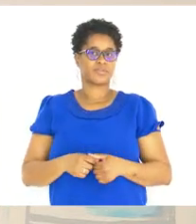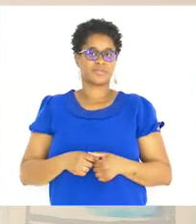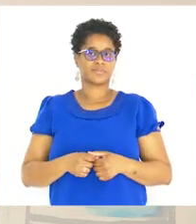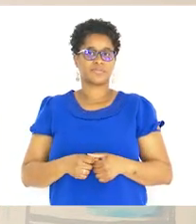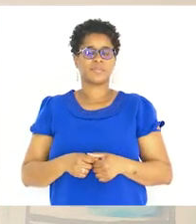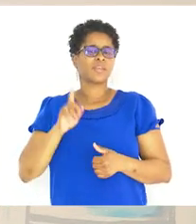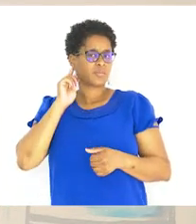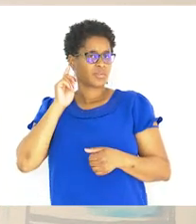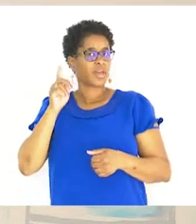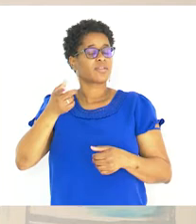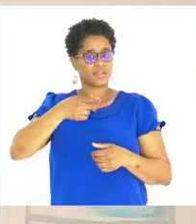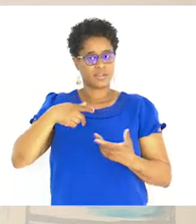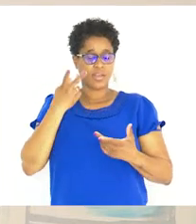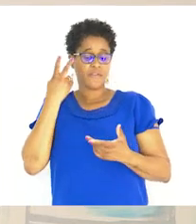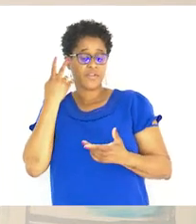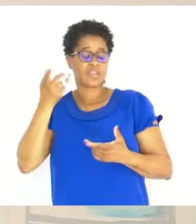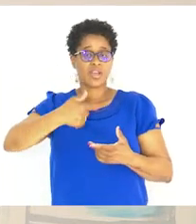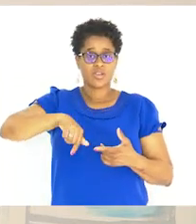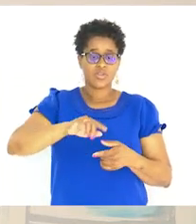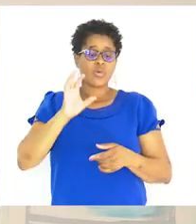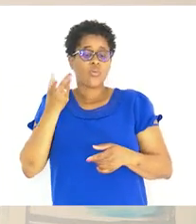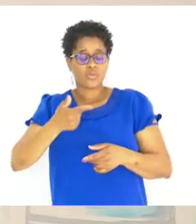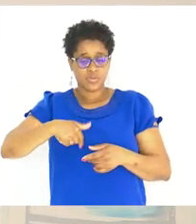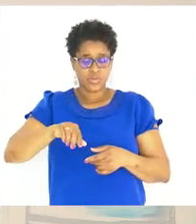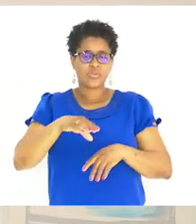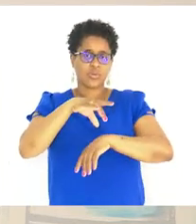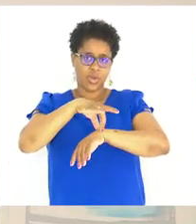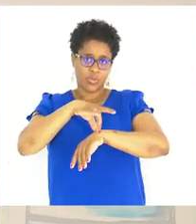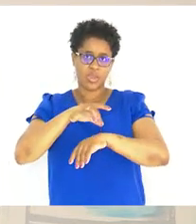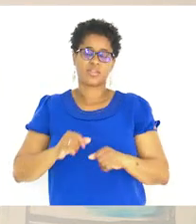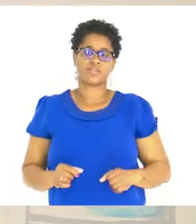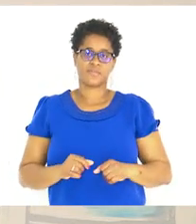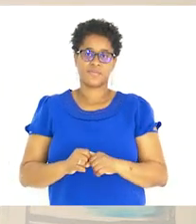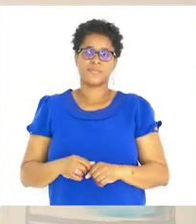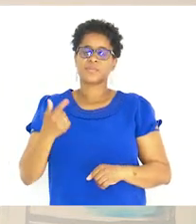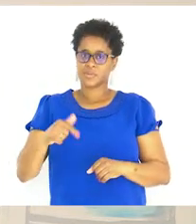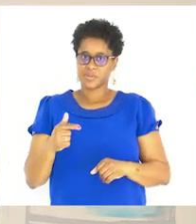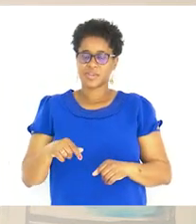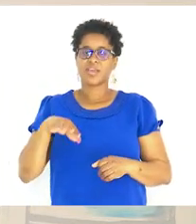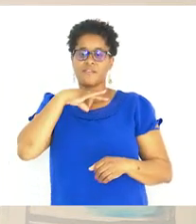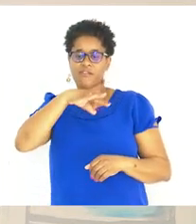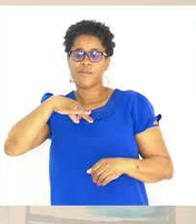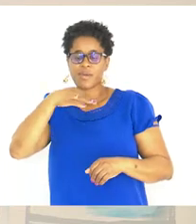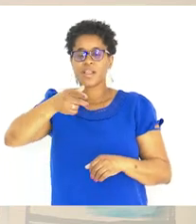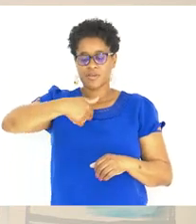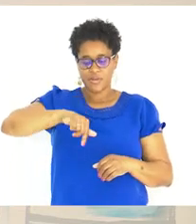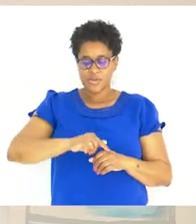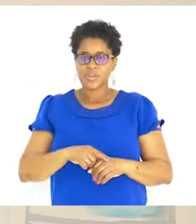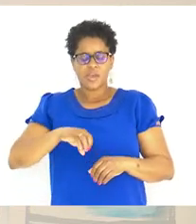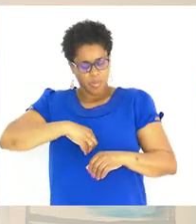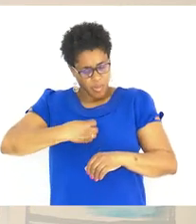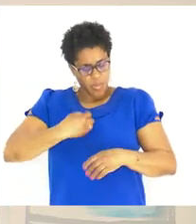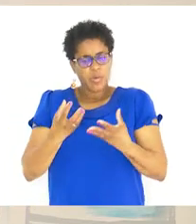É importante Na nossa Vida Quando nós Adoecermos Temos a nossa Família Que